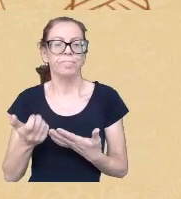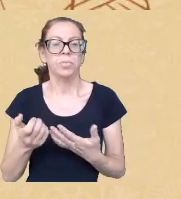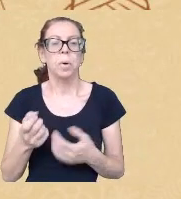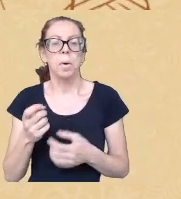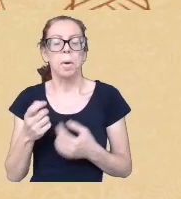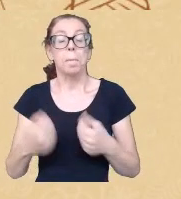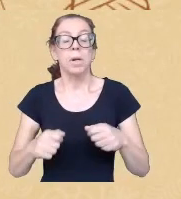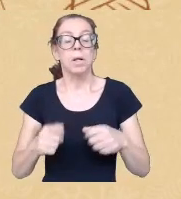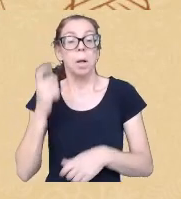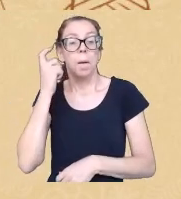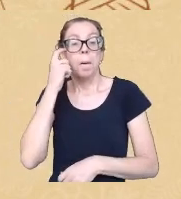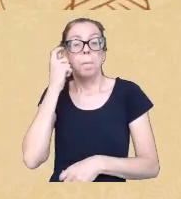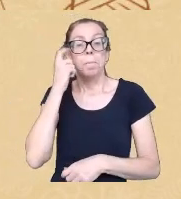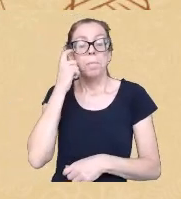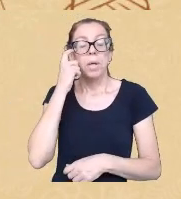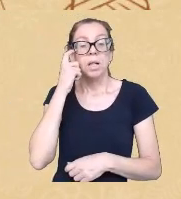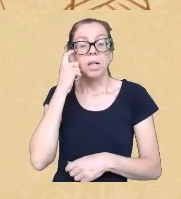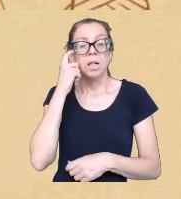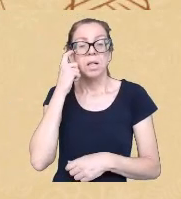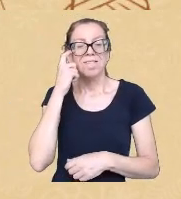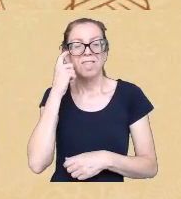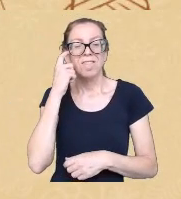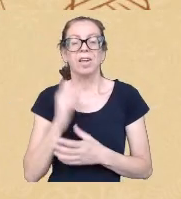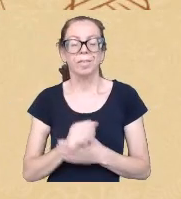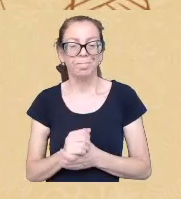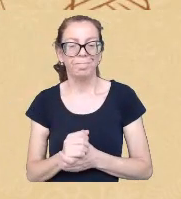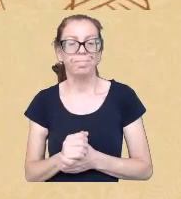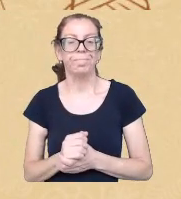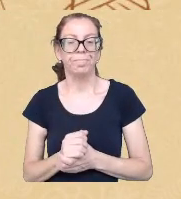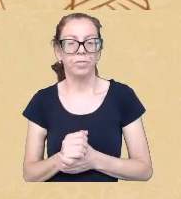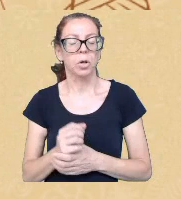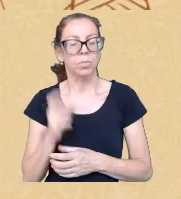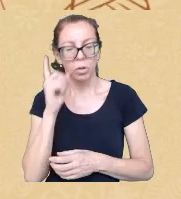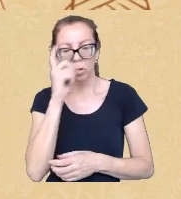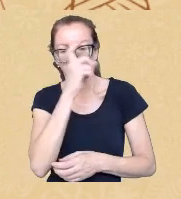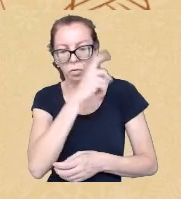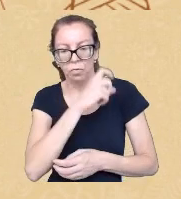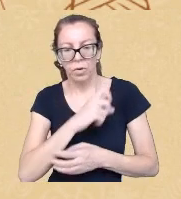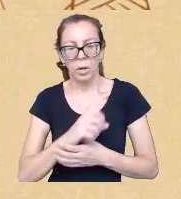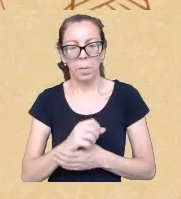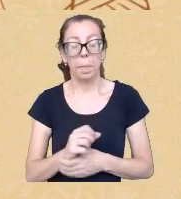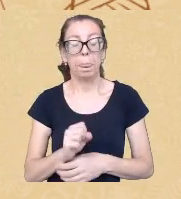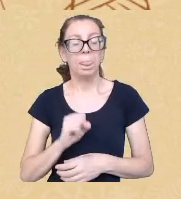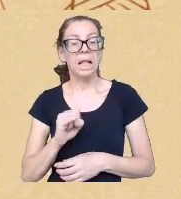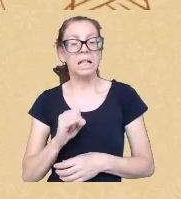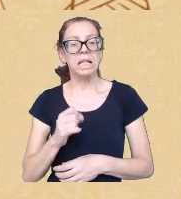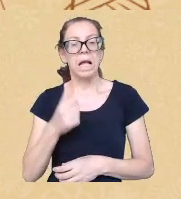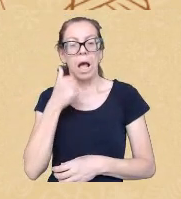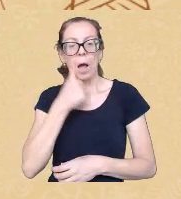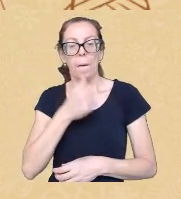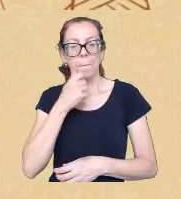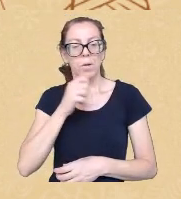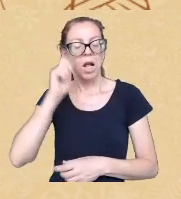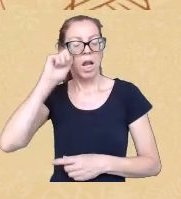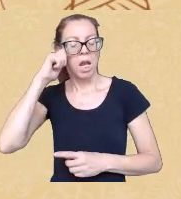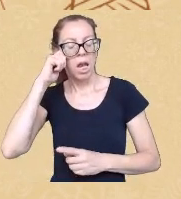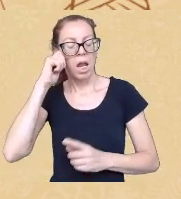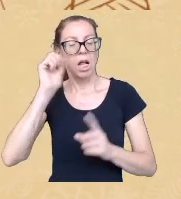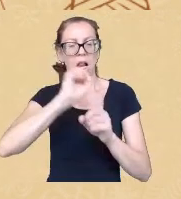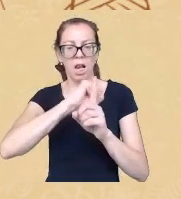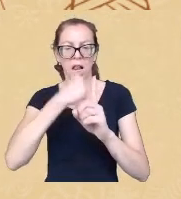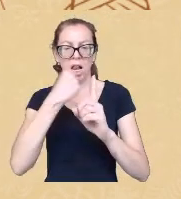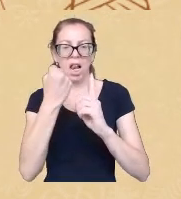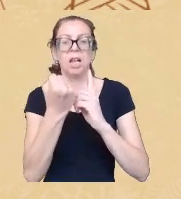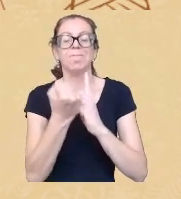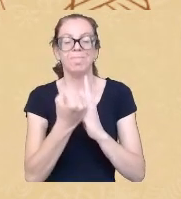vulnerabilidades a qual estamos submetidas ser mulher negra nesta sociedade é estar